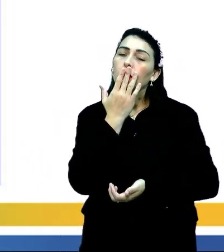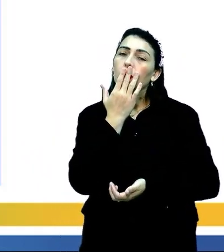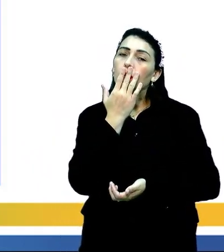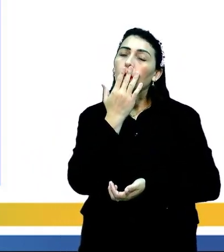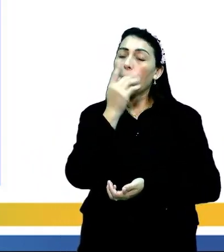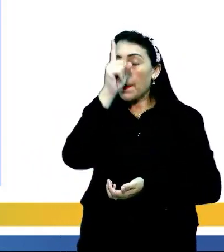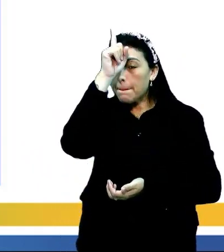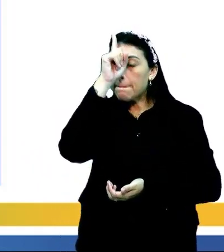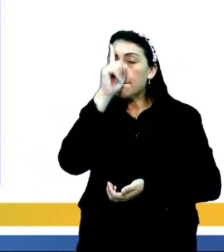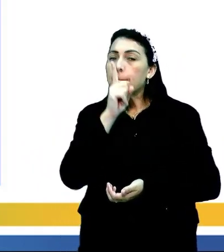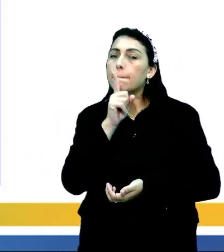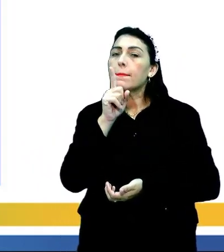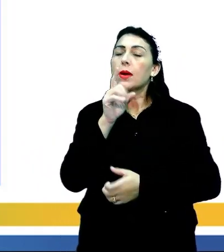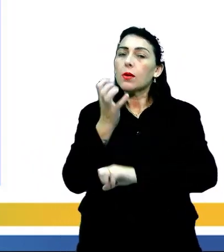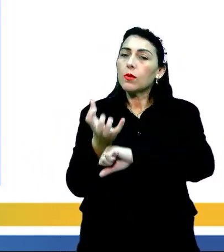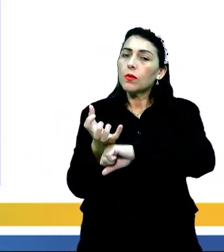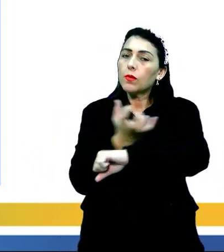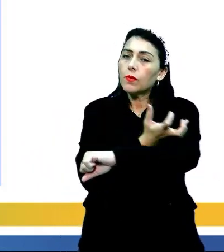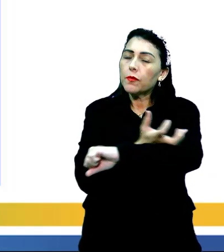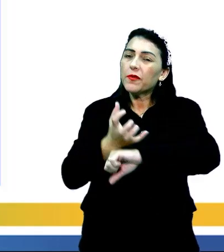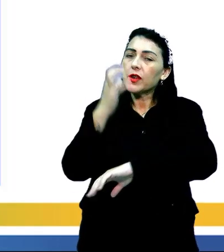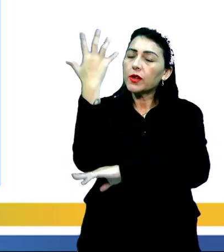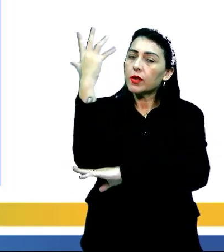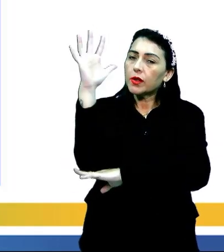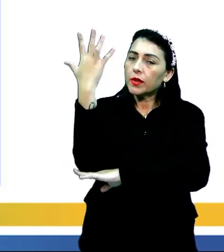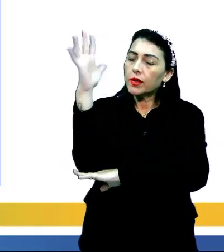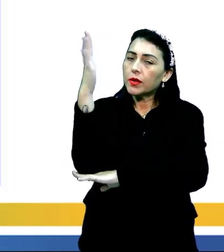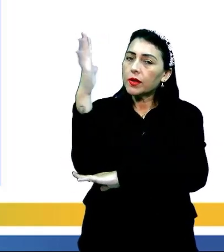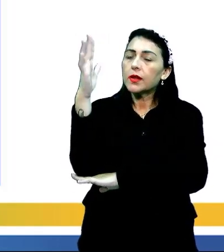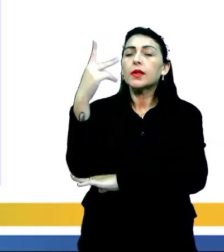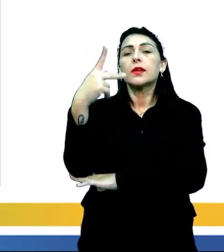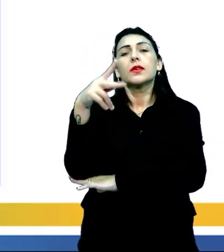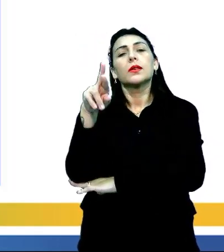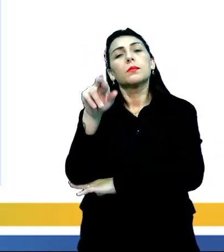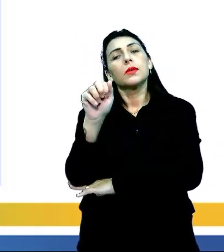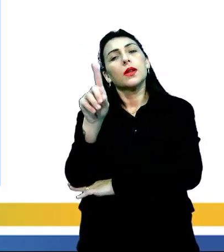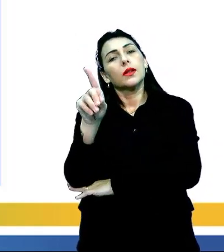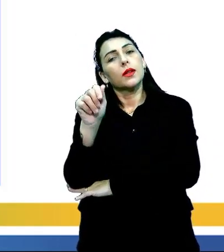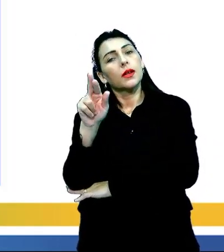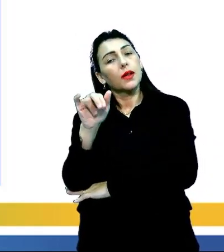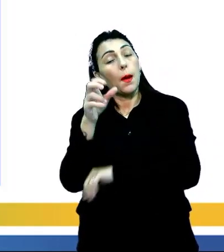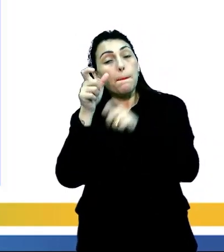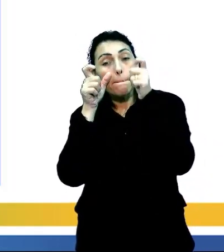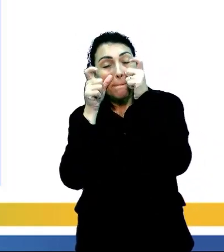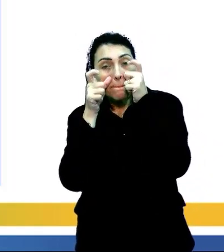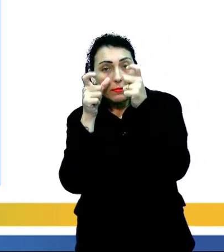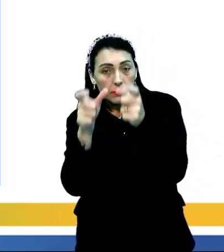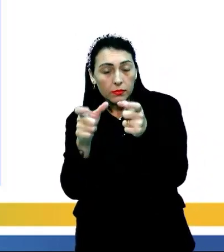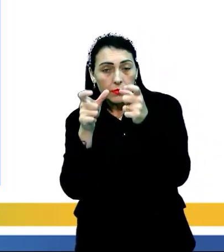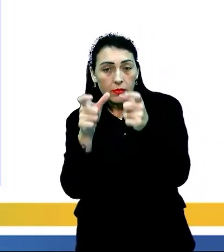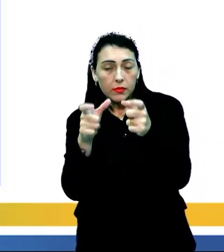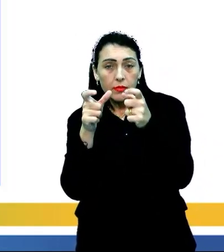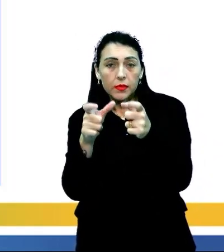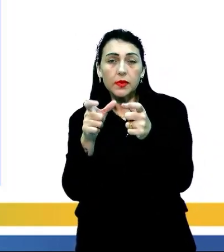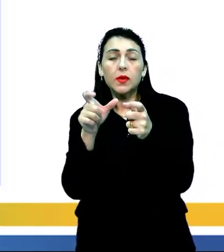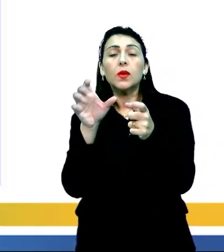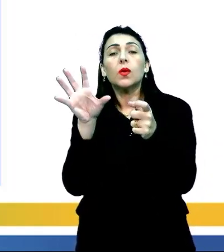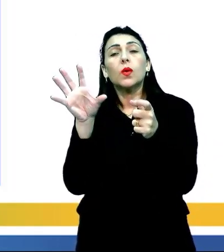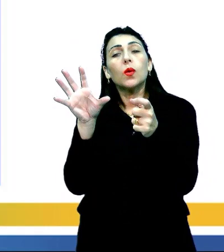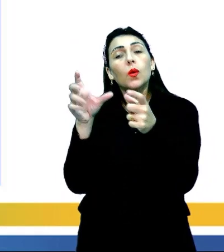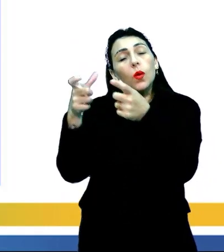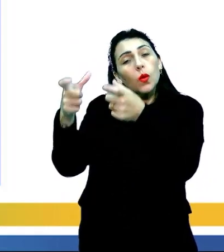como vegetação o domínio das pradarias. Eu quero que vocês prestem bastante atenção que a área de